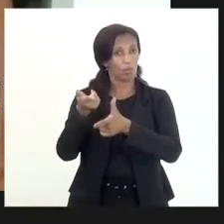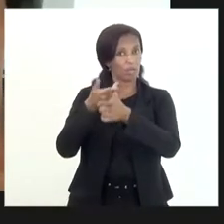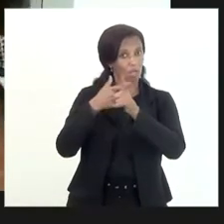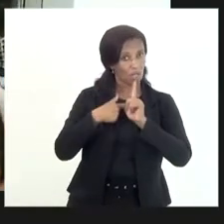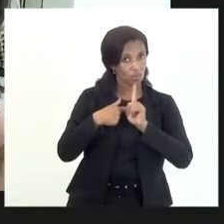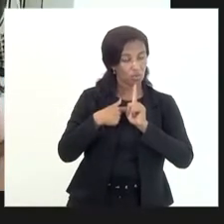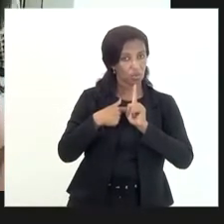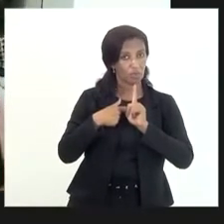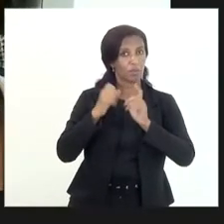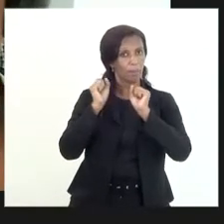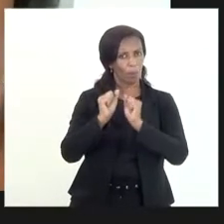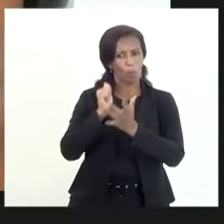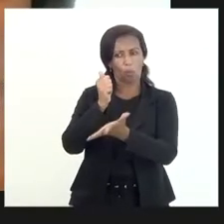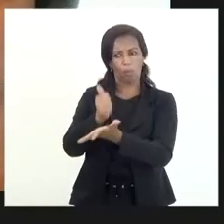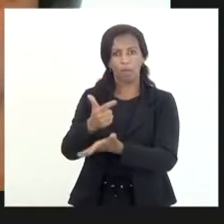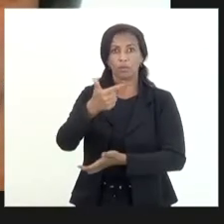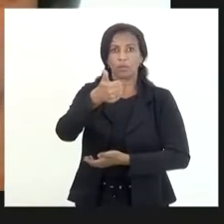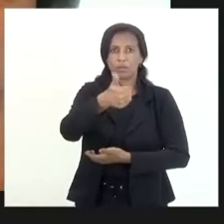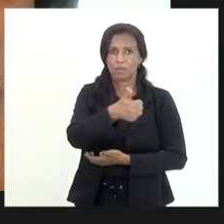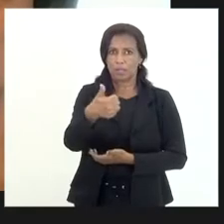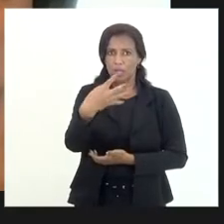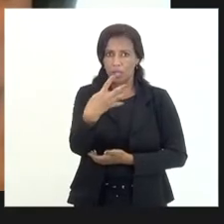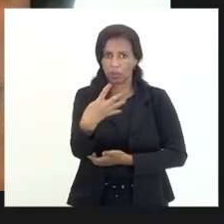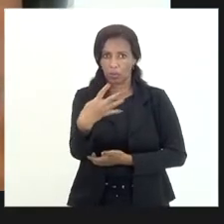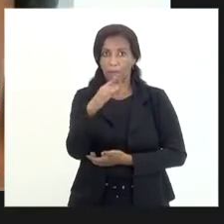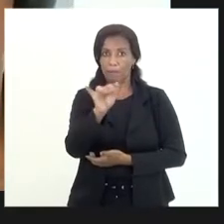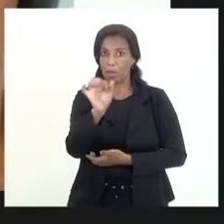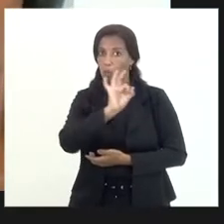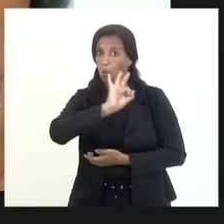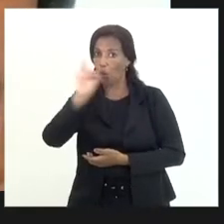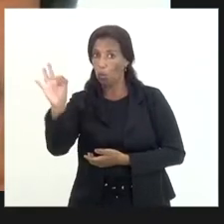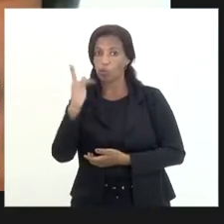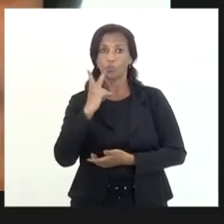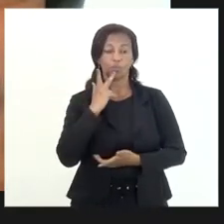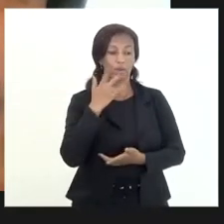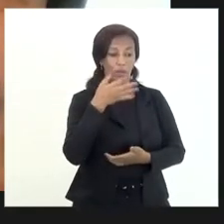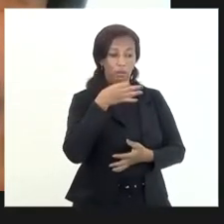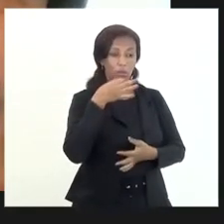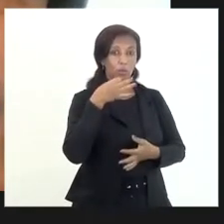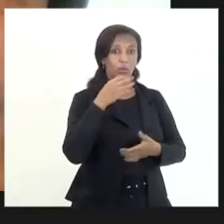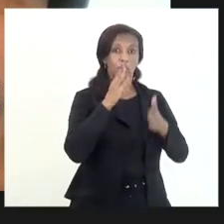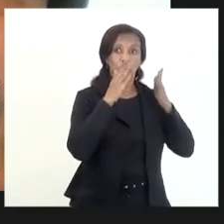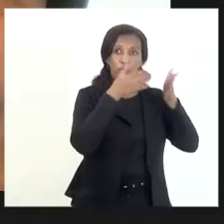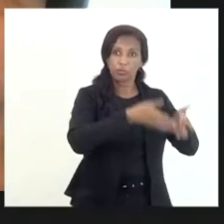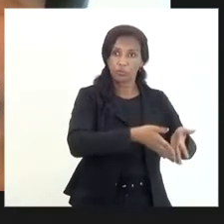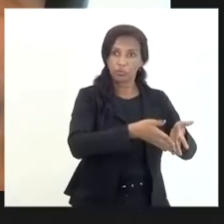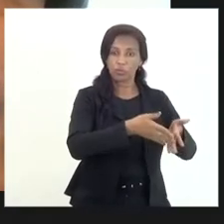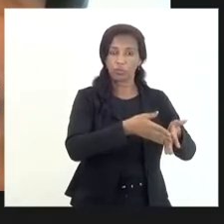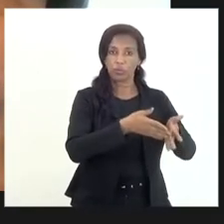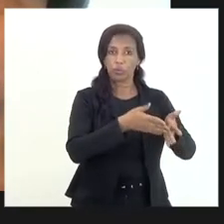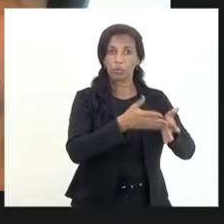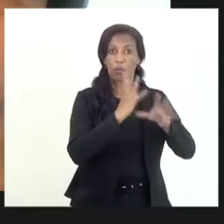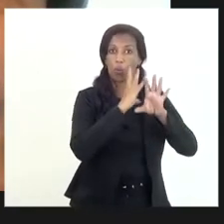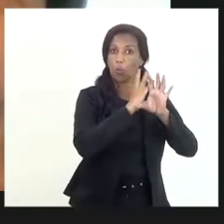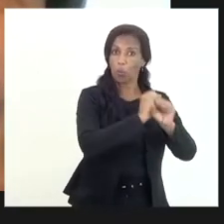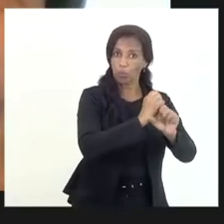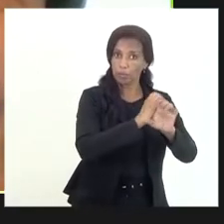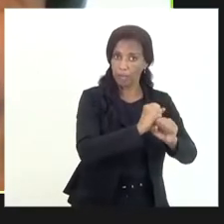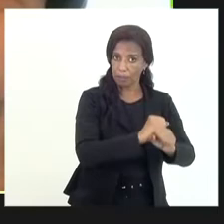pudesse ser cobrada dos 114 bilhões ótimo mas estou falando do seu ponto de vista exatamente contábil